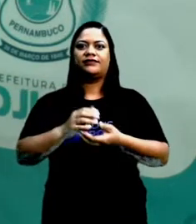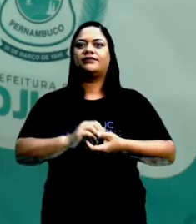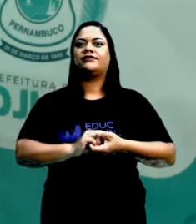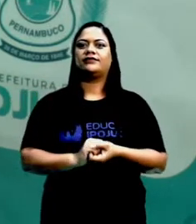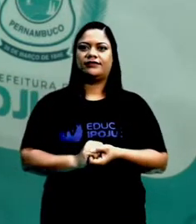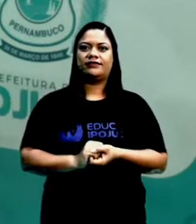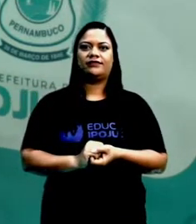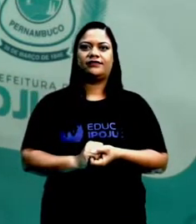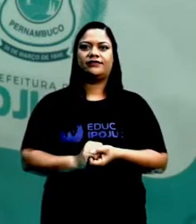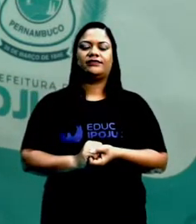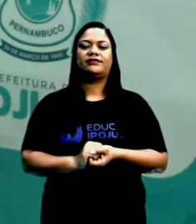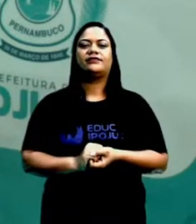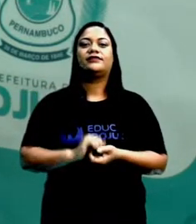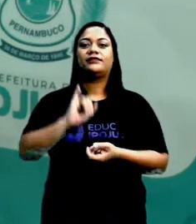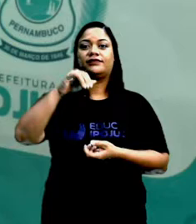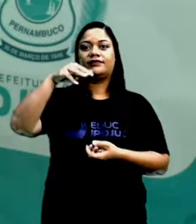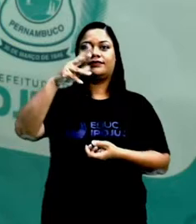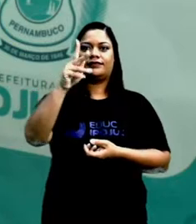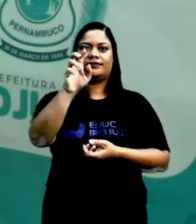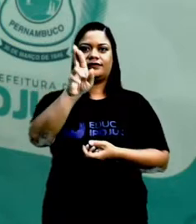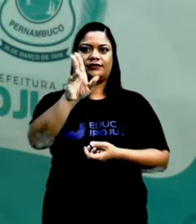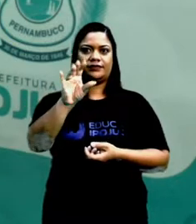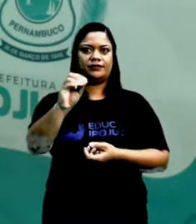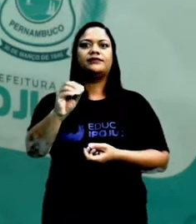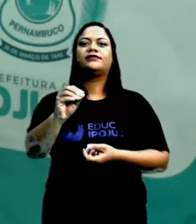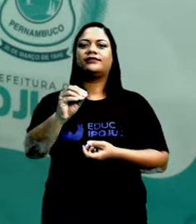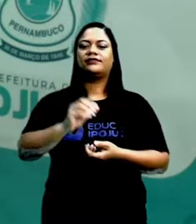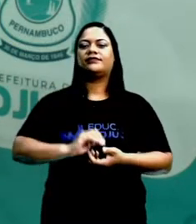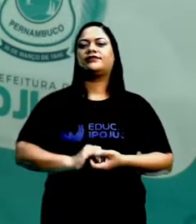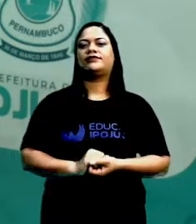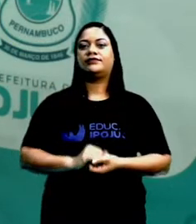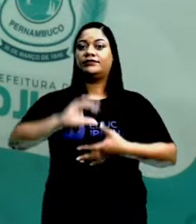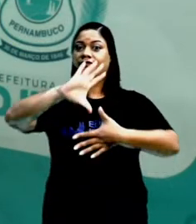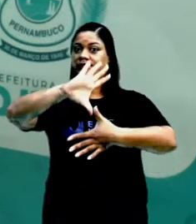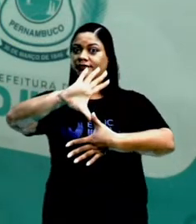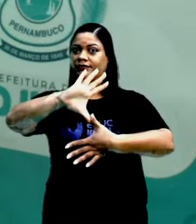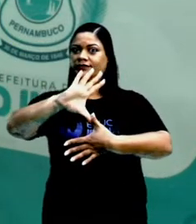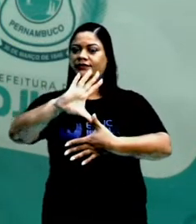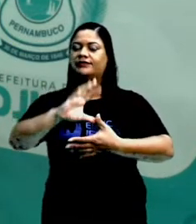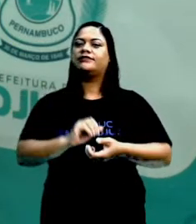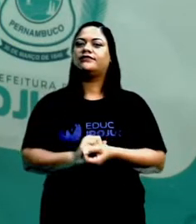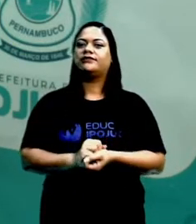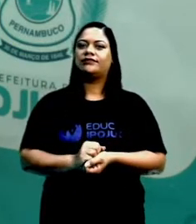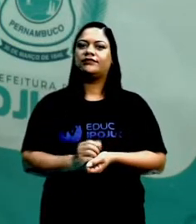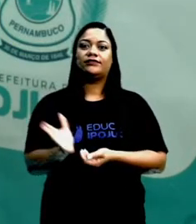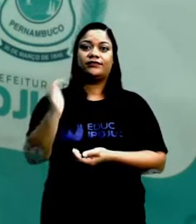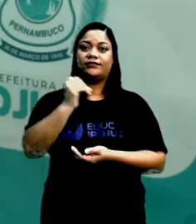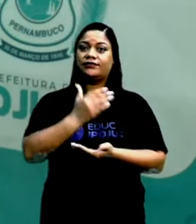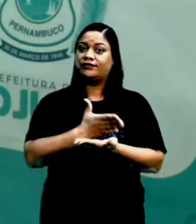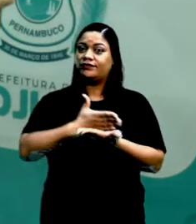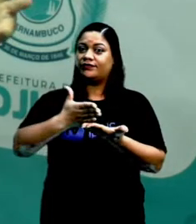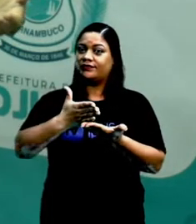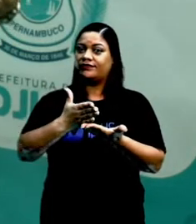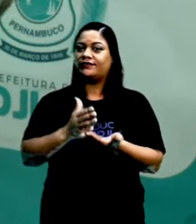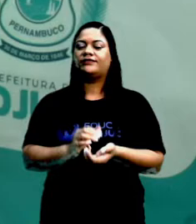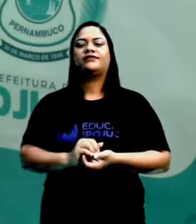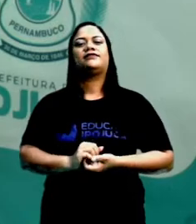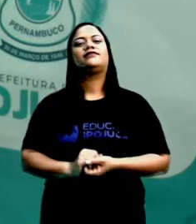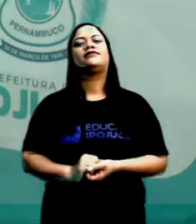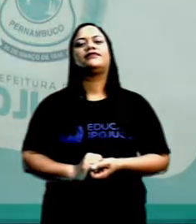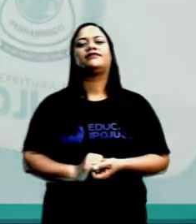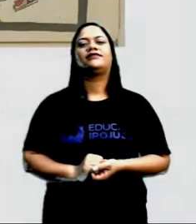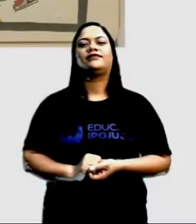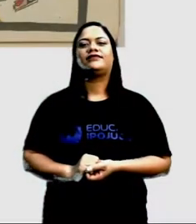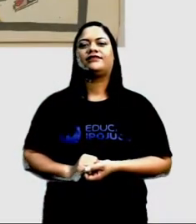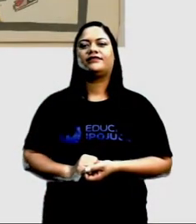império, o Império Espanhol, boa parte da América. Então, estão prontos para a aula? Vamos lá então? Vamos lá!